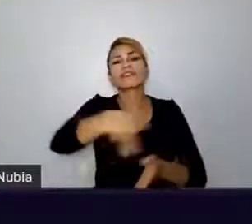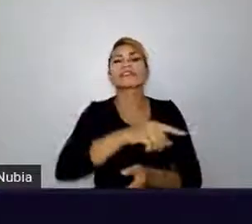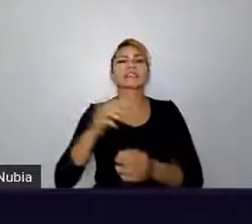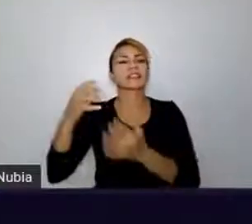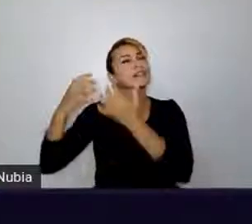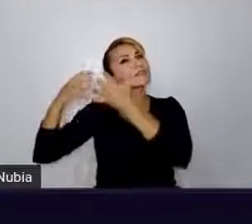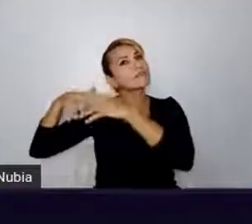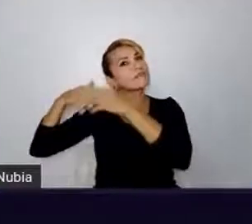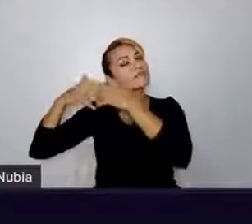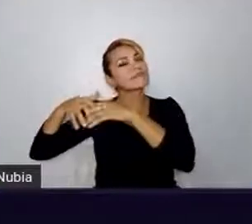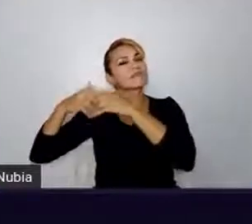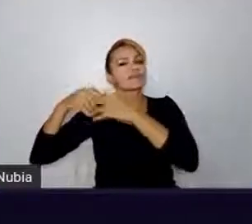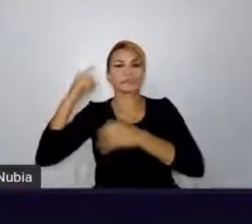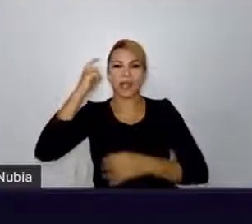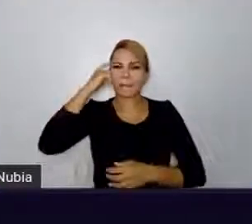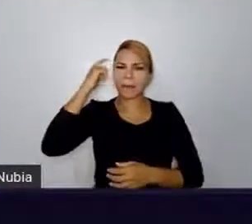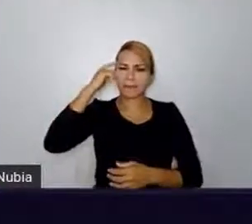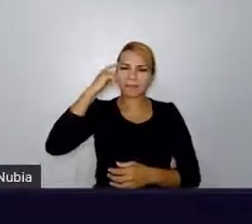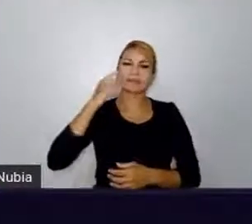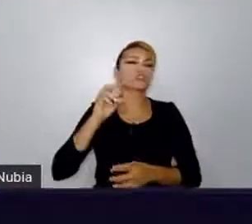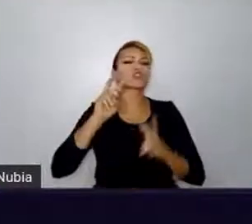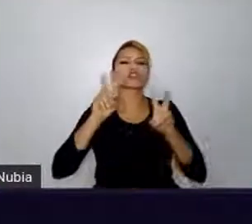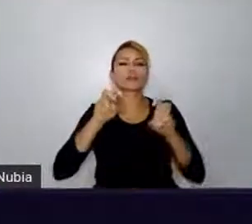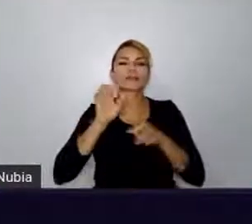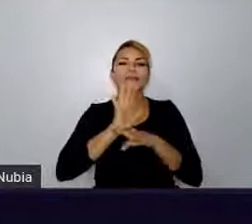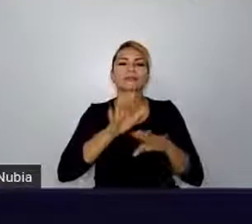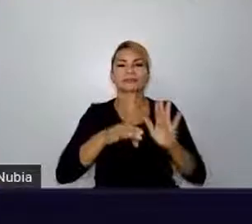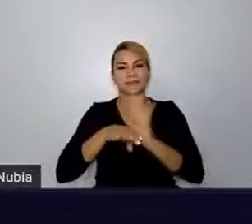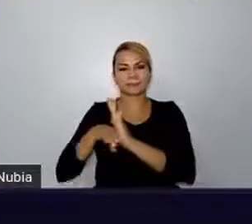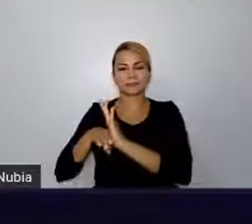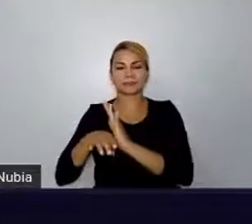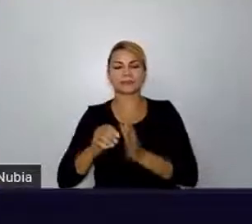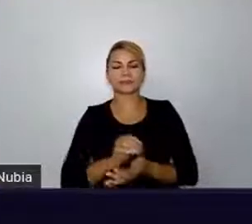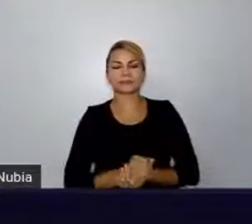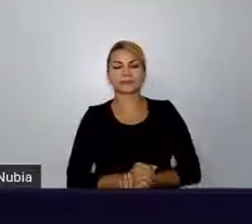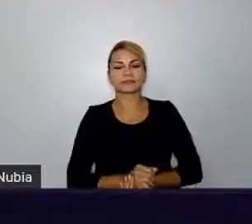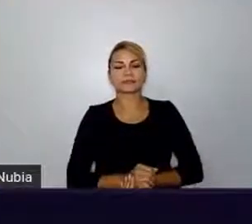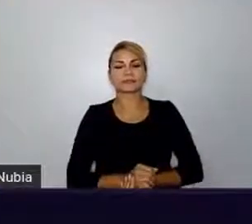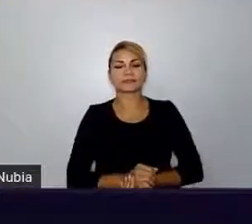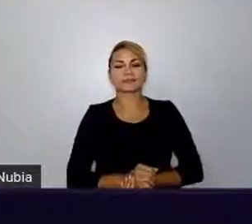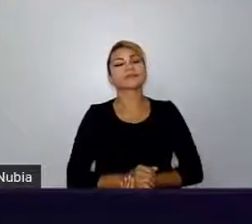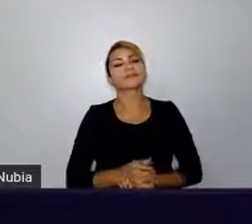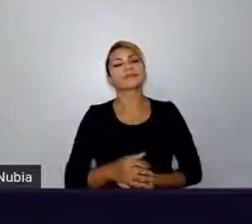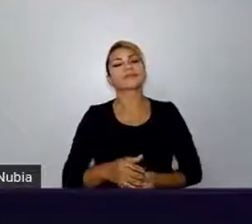Então, como colaborar melhor, segundo o Instituto Ana Paula Gomes de Pesquisa.